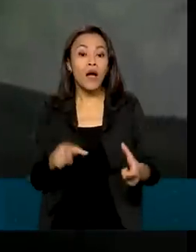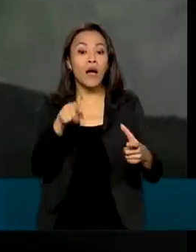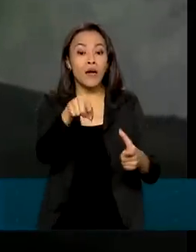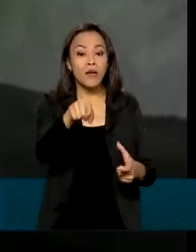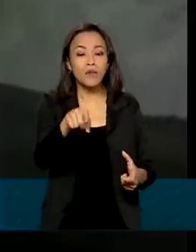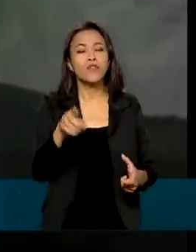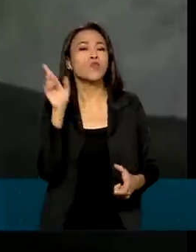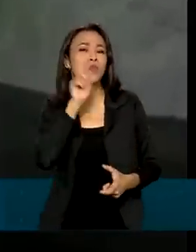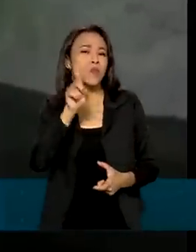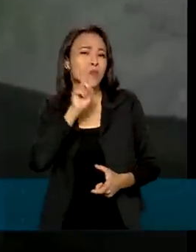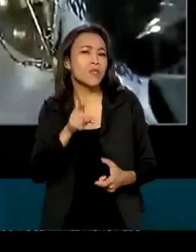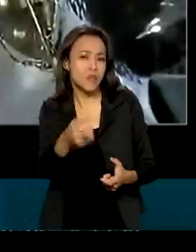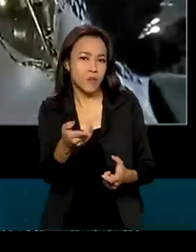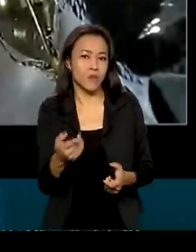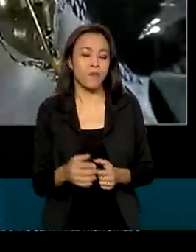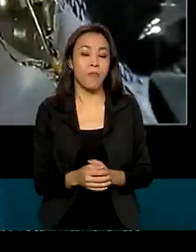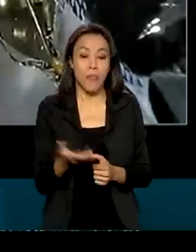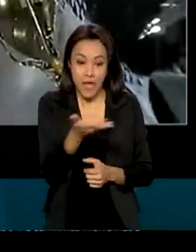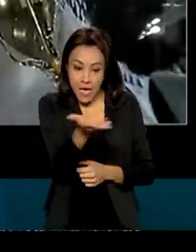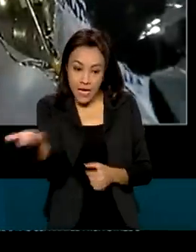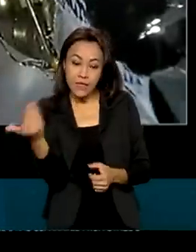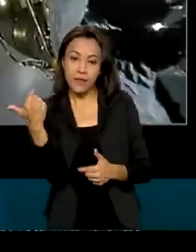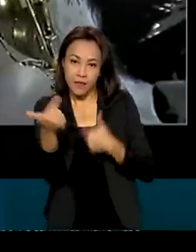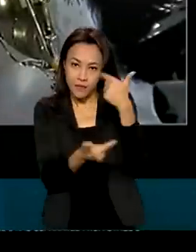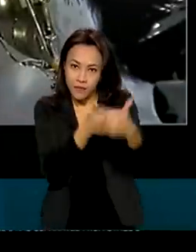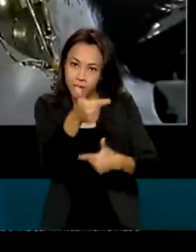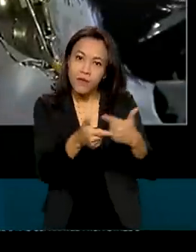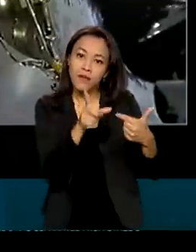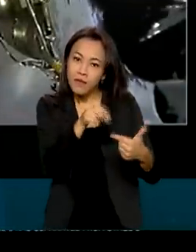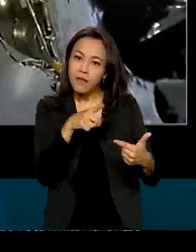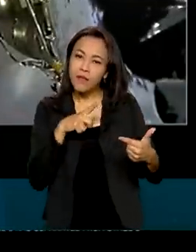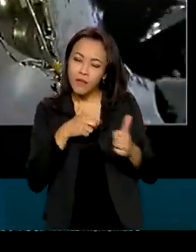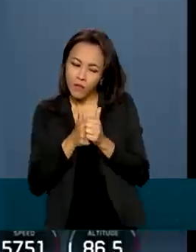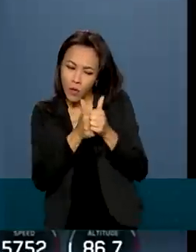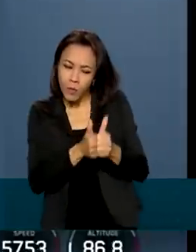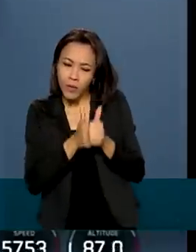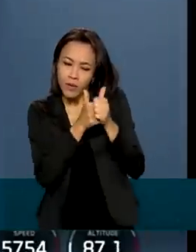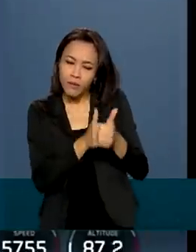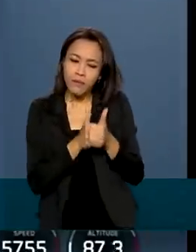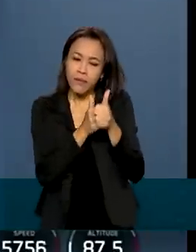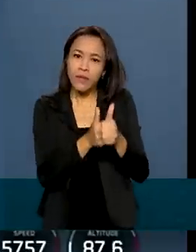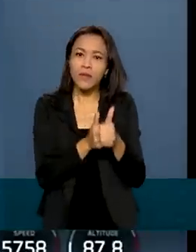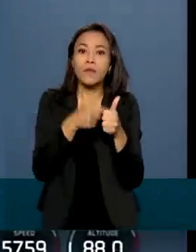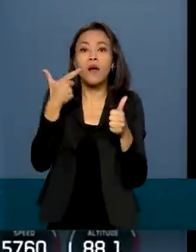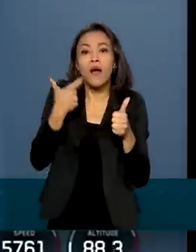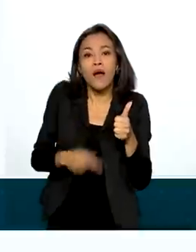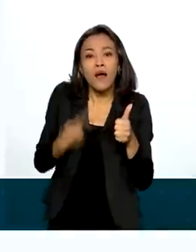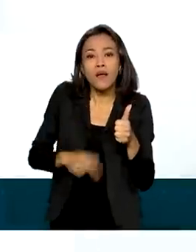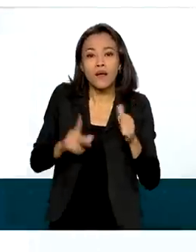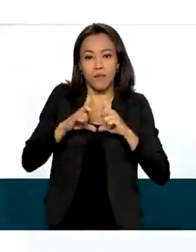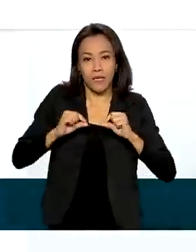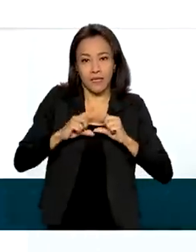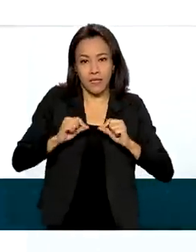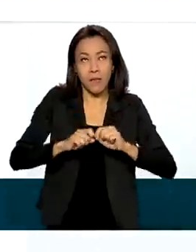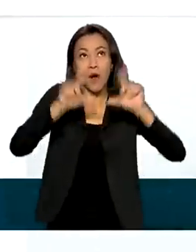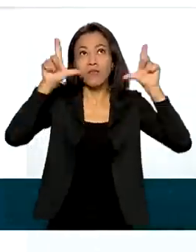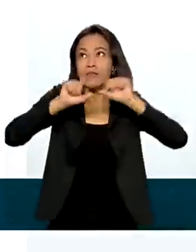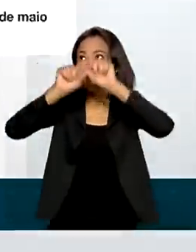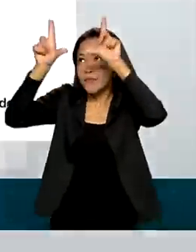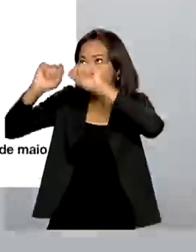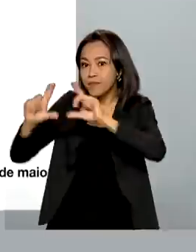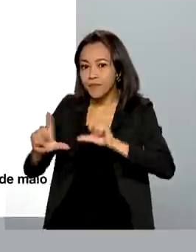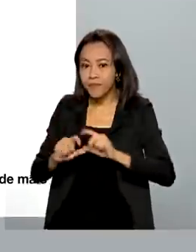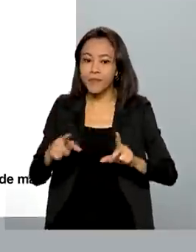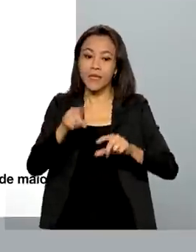Canaveral, nos Estados Unidos. A operação foi acompanhada a partir do Centro de Operações Espaciais em Brasília. Por meio das redes